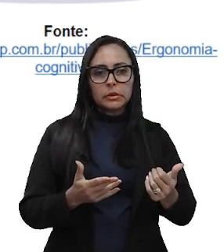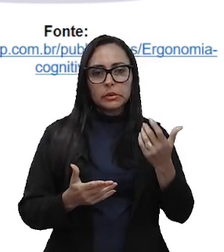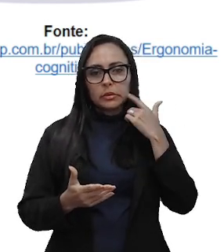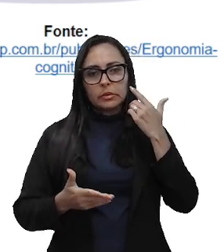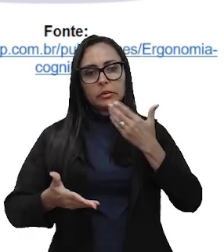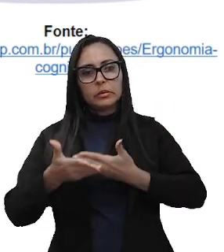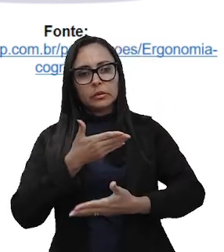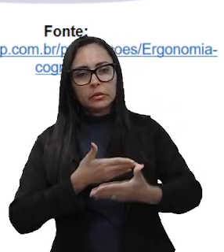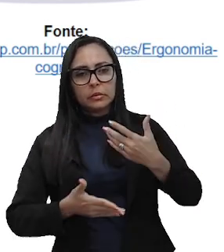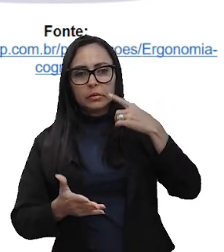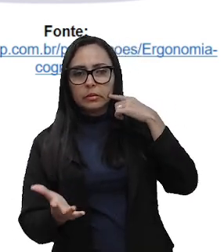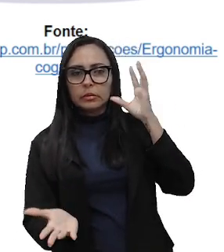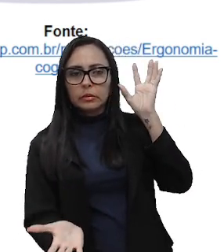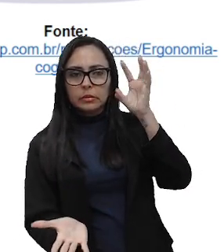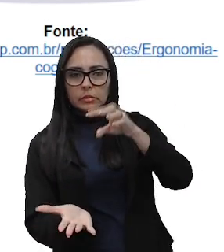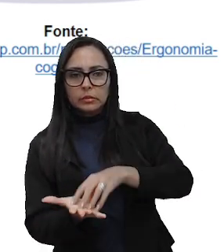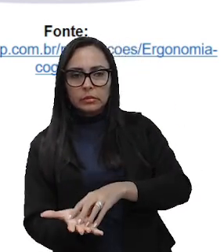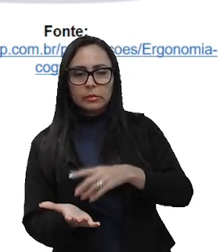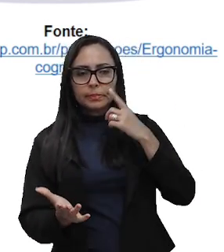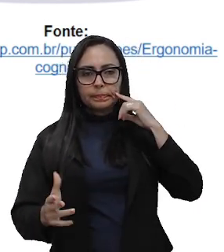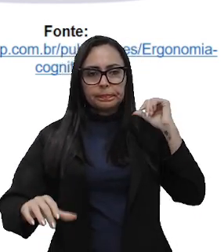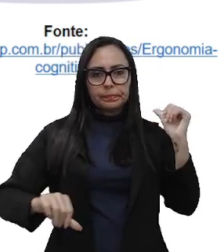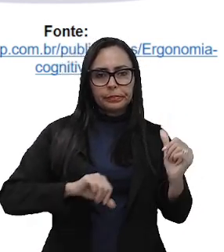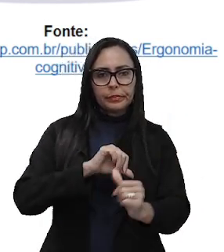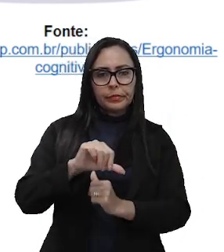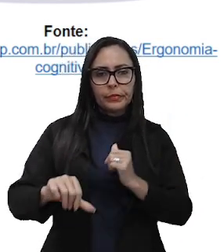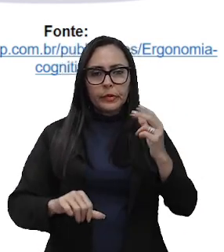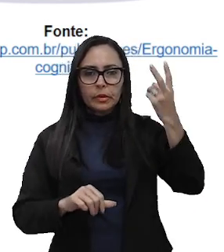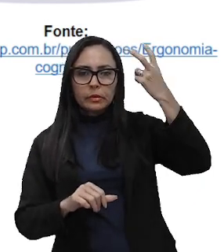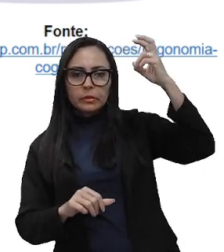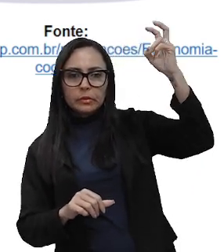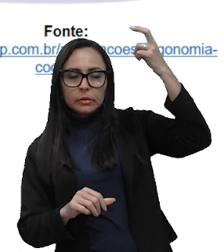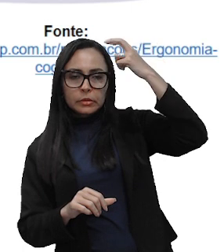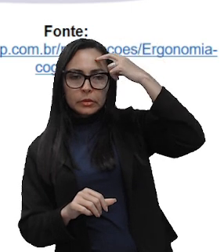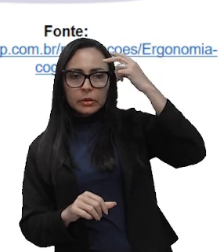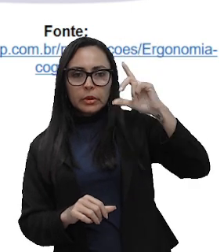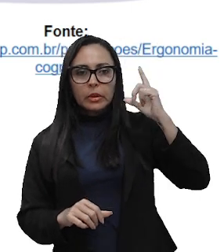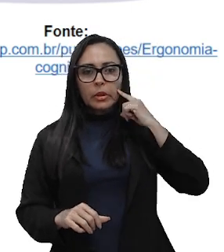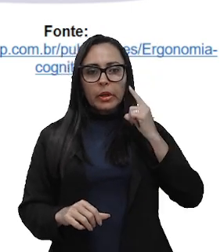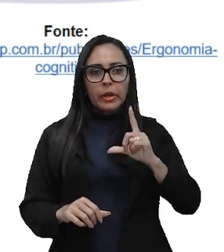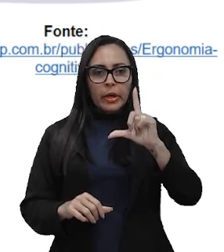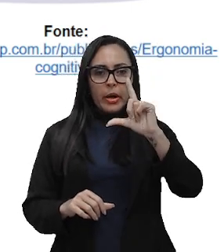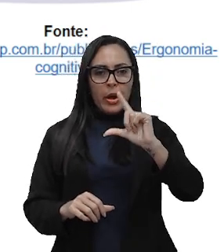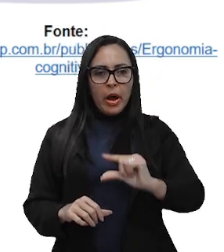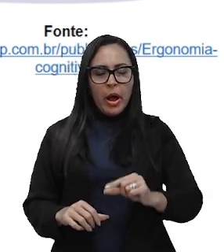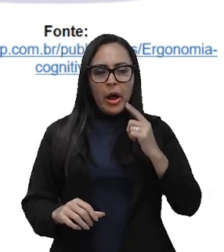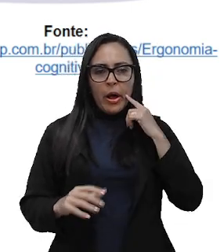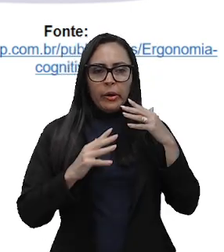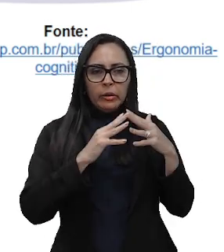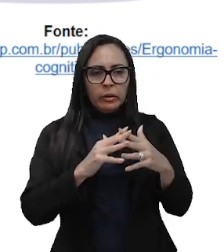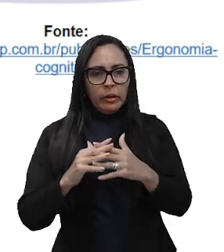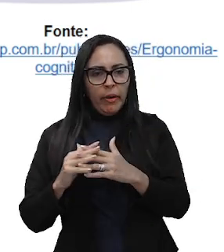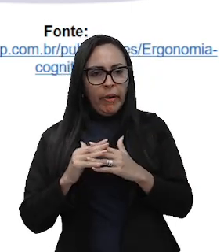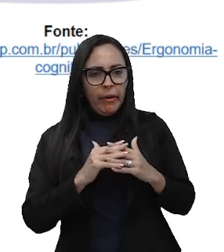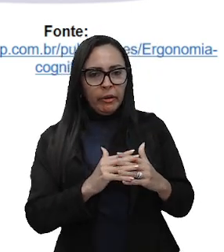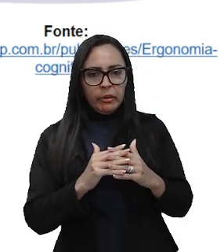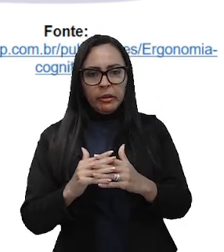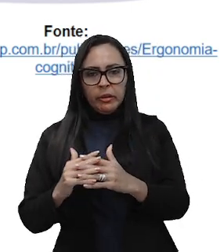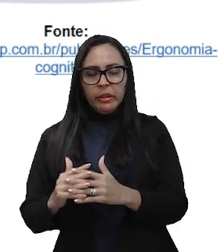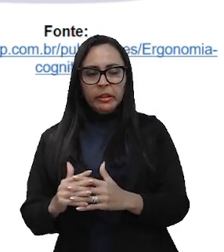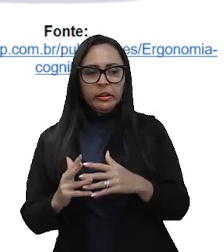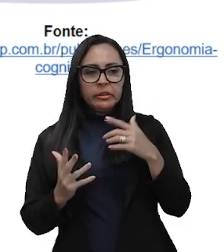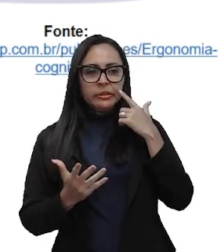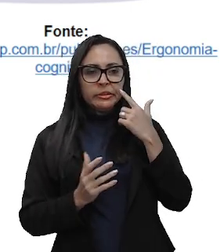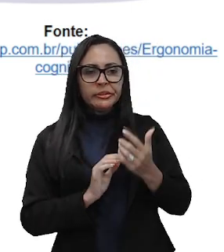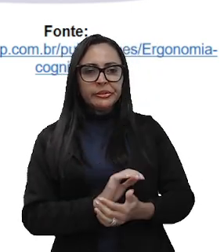relação interpessoal dos funcionários por meio de uma mudança de cultura, diminuindo, assim, a incidência de conflitos que afetam a rotina do